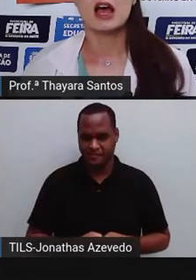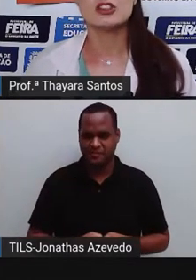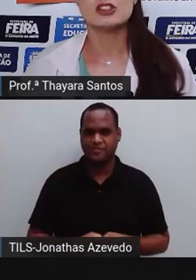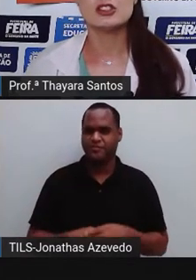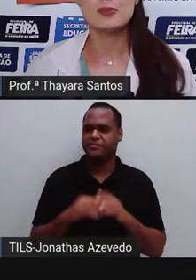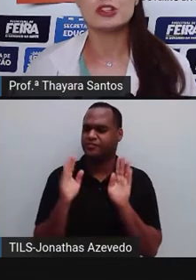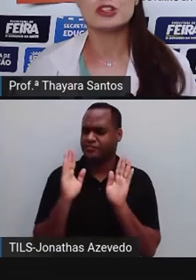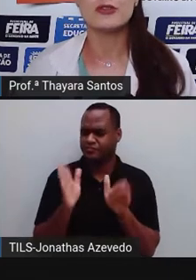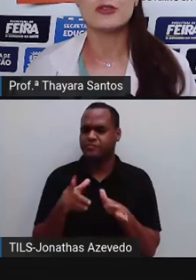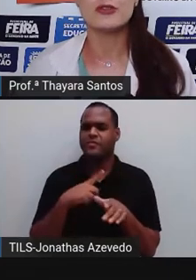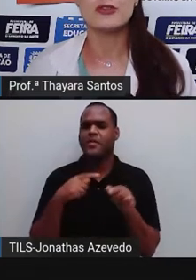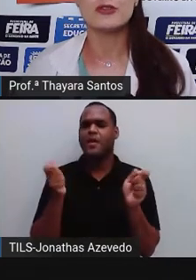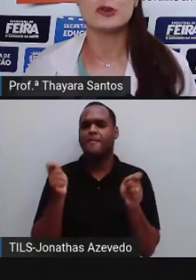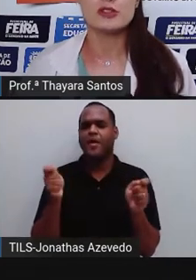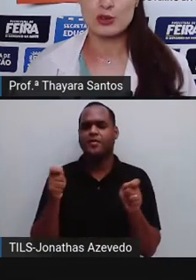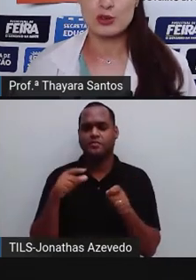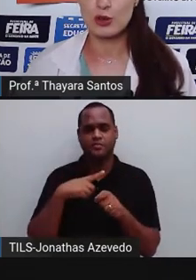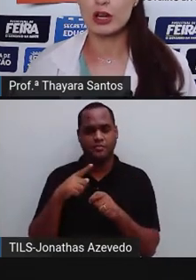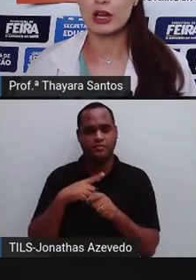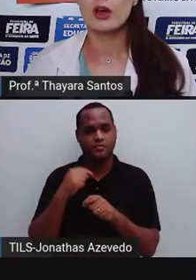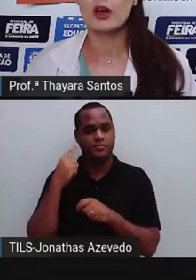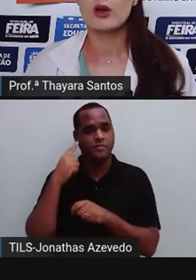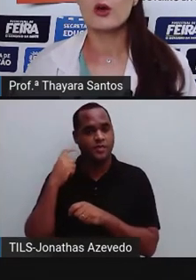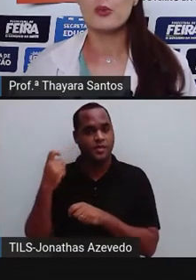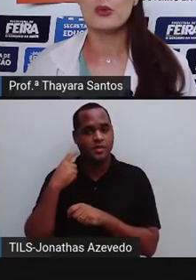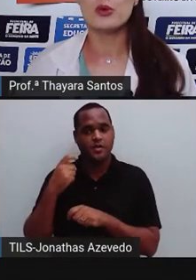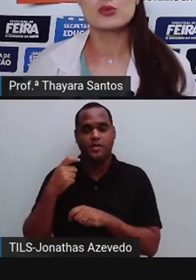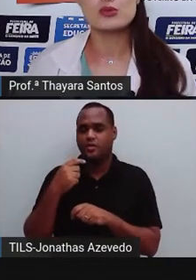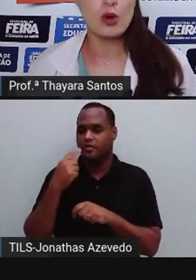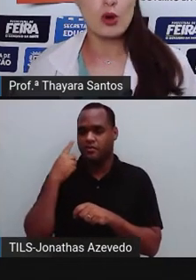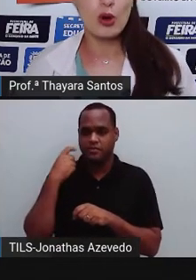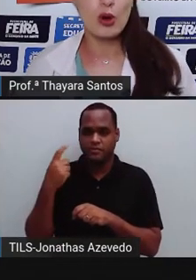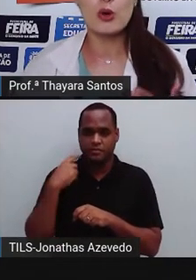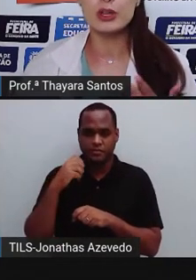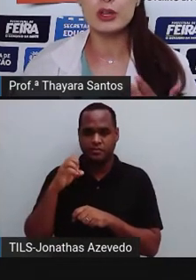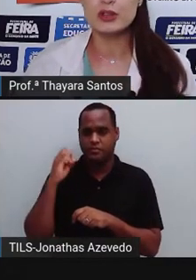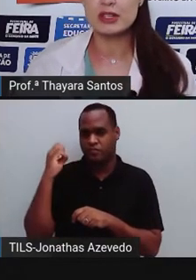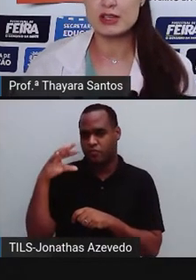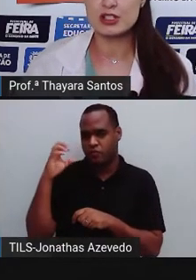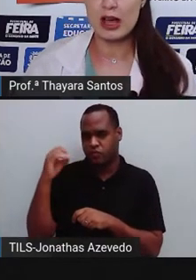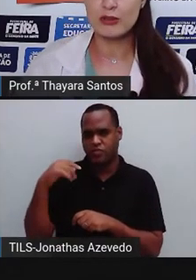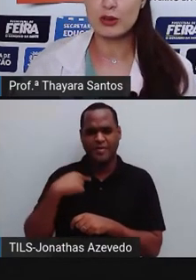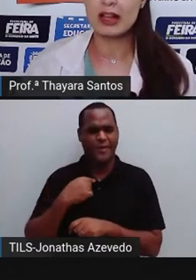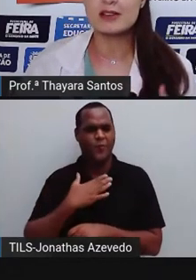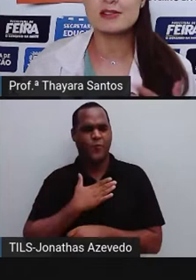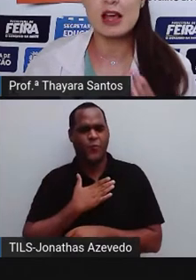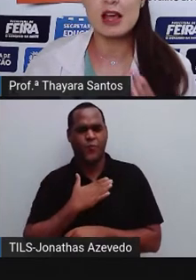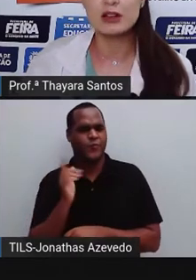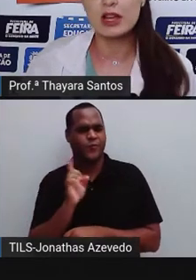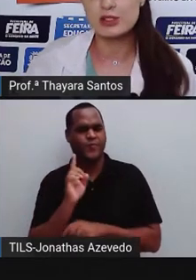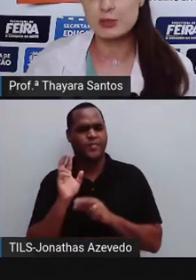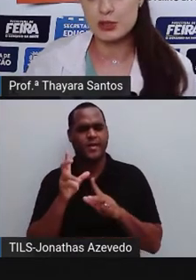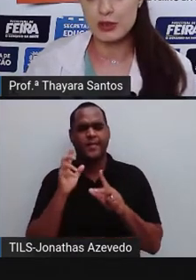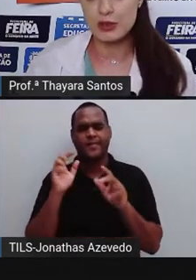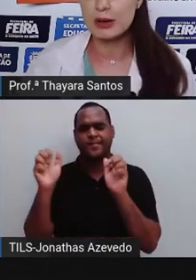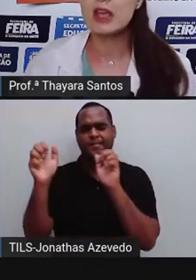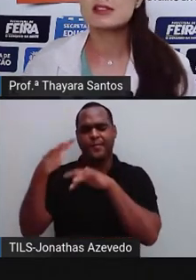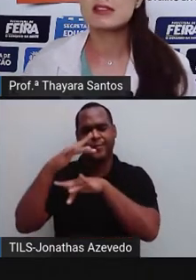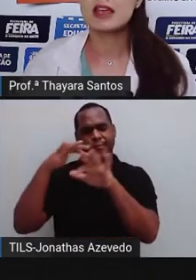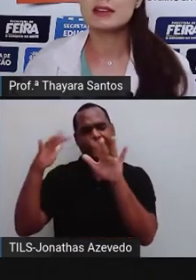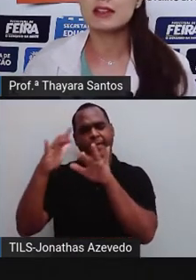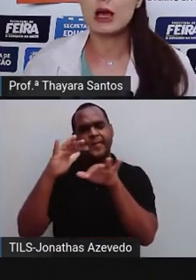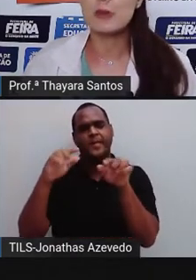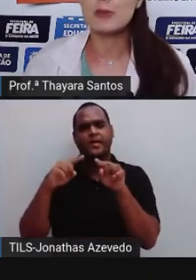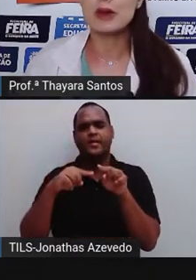A gente pode definir poluição sonora como um som ou ruído indesejável que é lançado na atmosfera